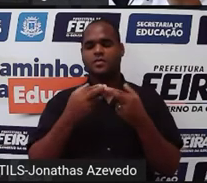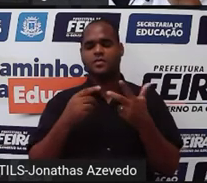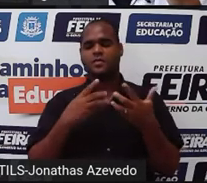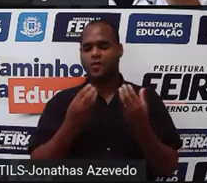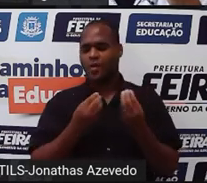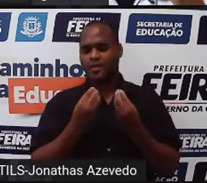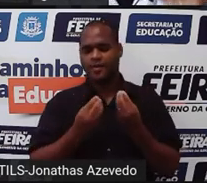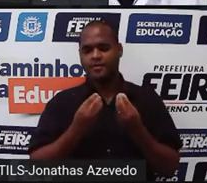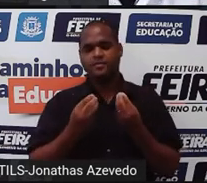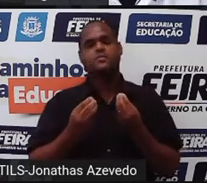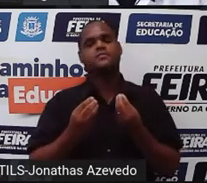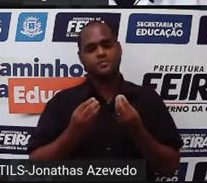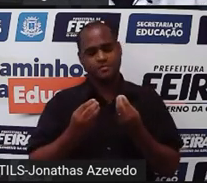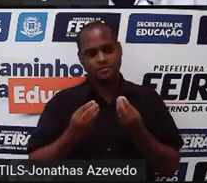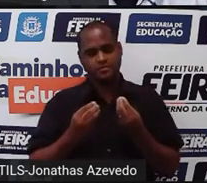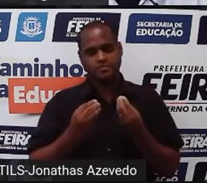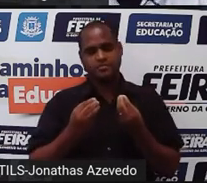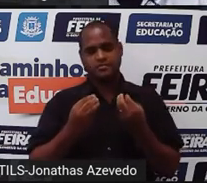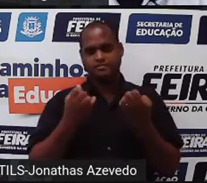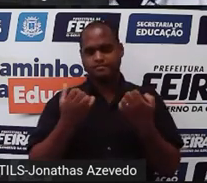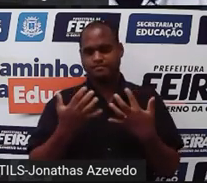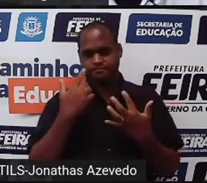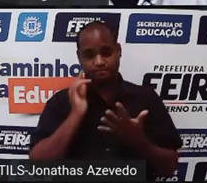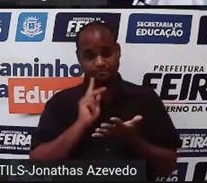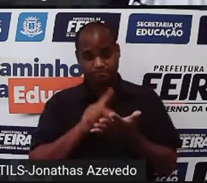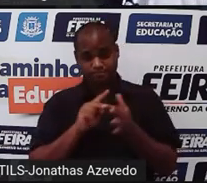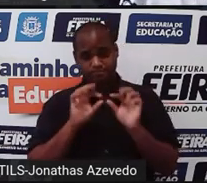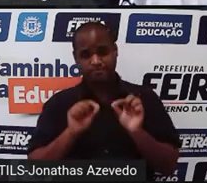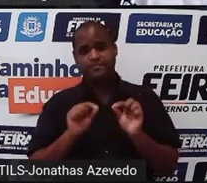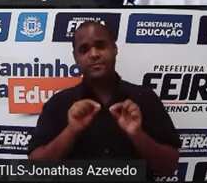professor olha só dessa maneira aqui